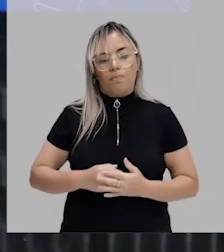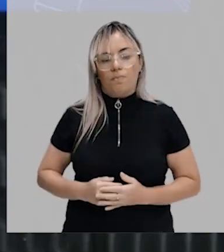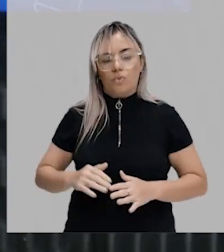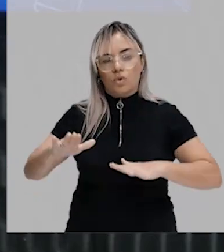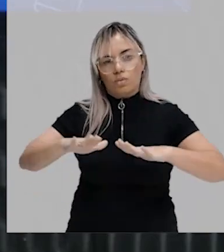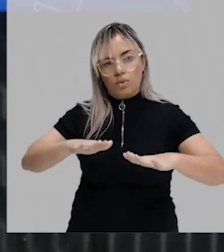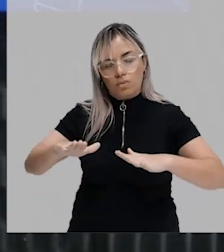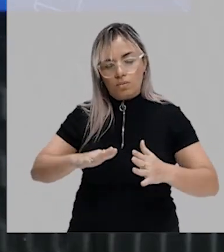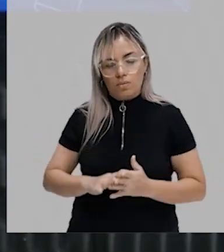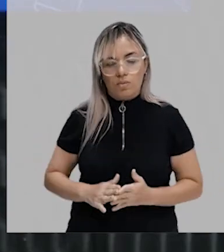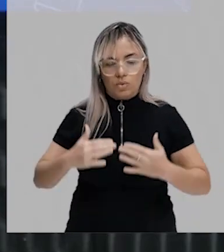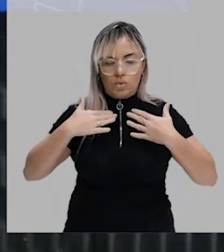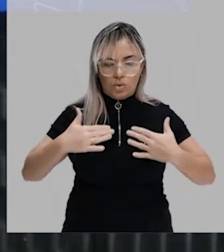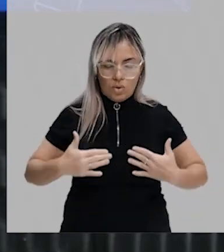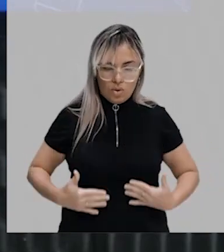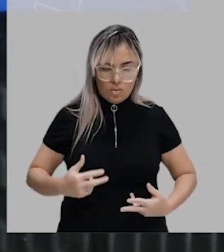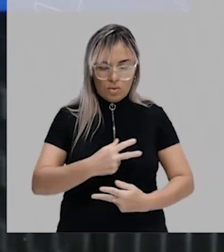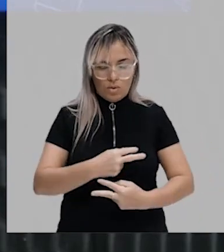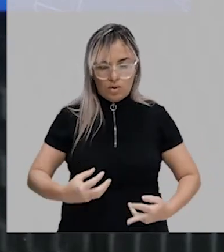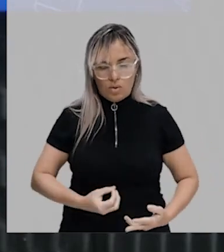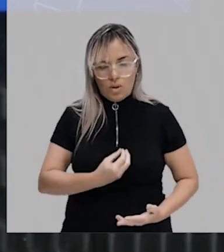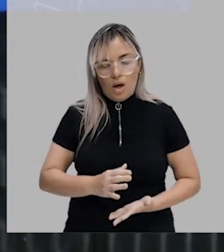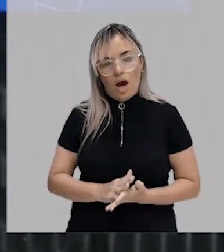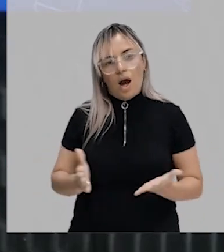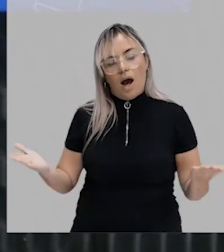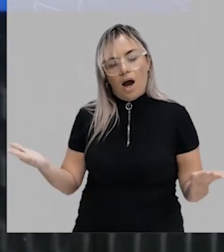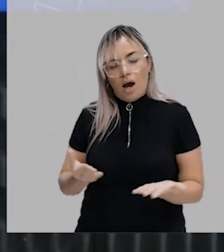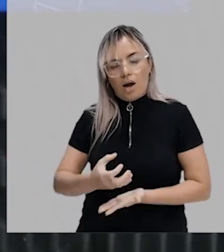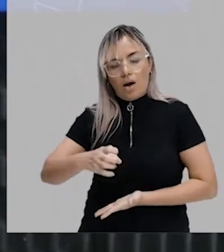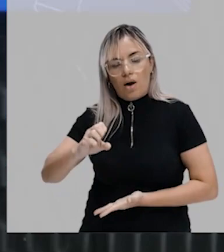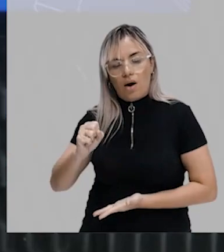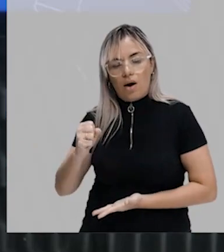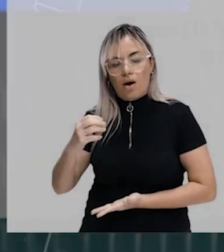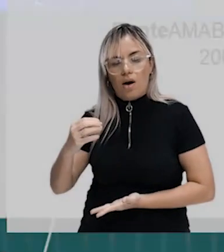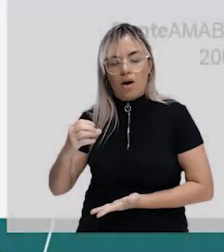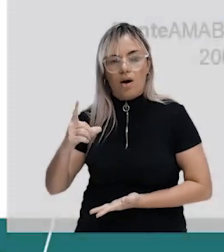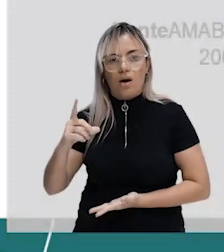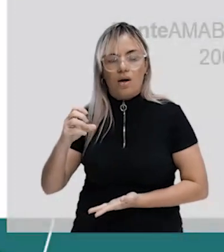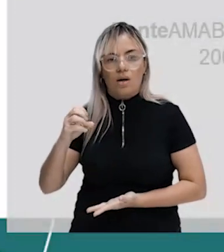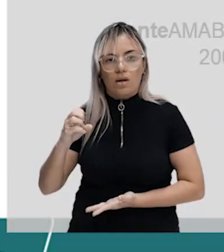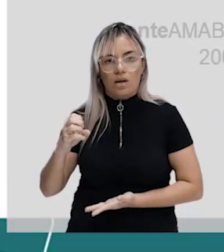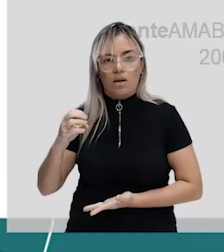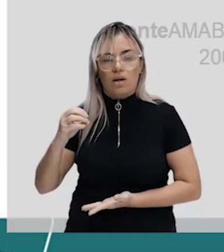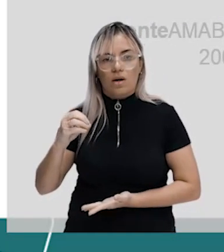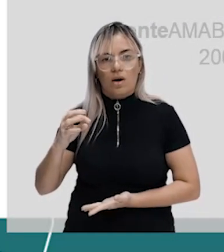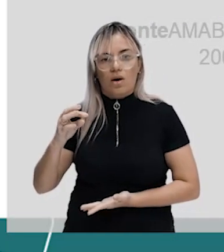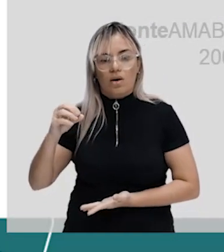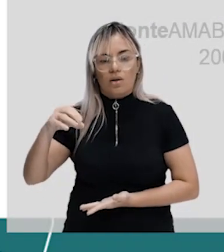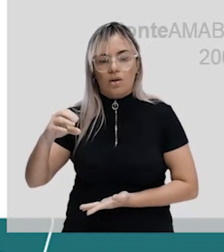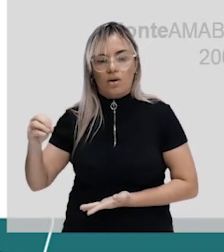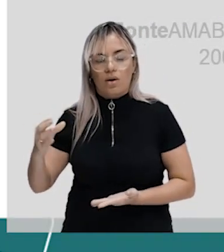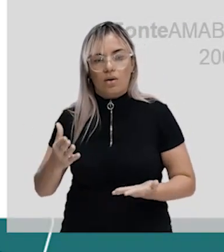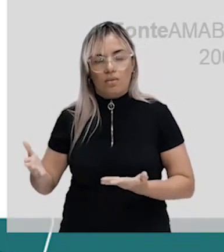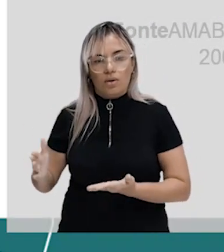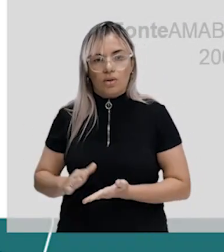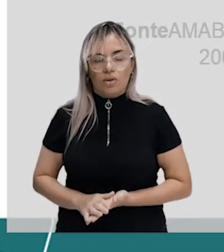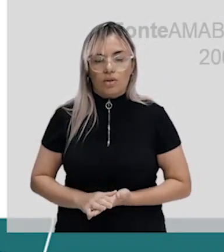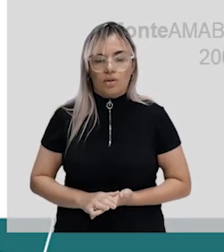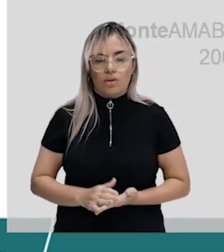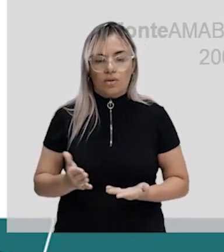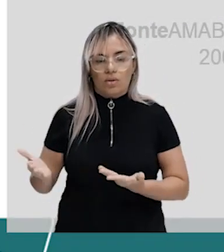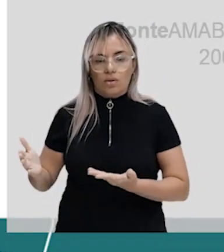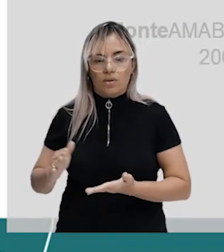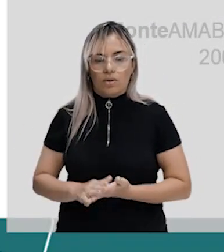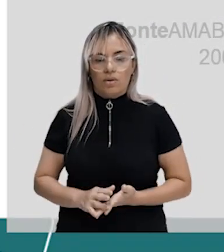essa parte que vai originar os ossos do futuro ser, ok? E aí a gente vai perceber aqui, ó, nós